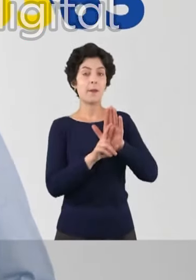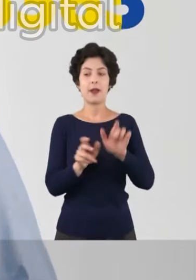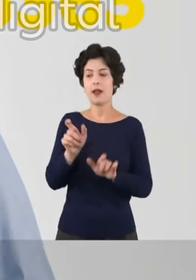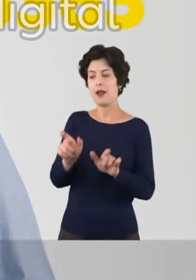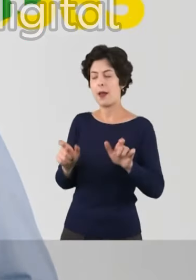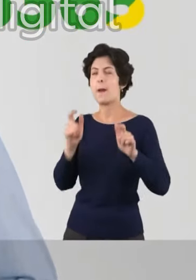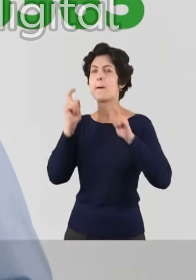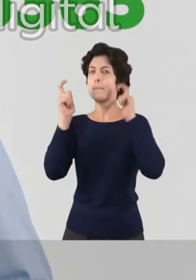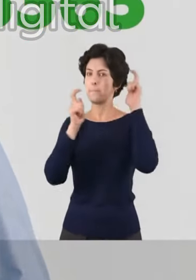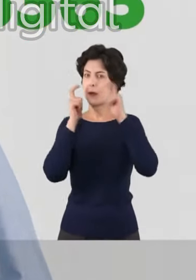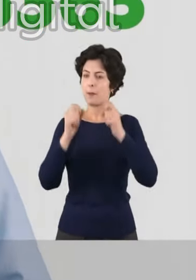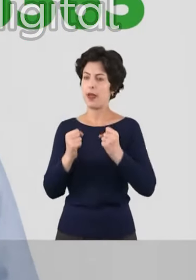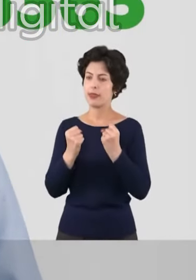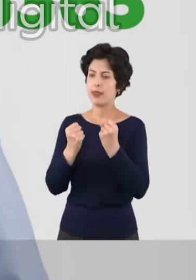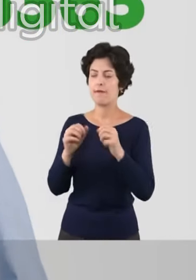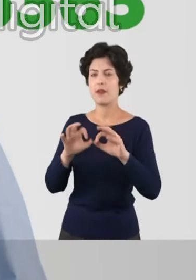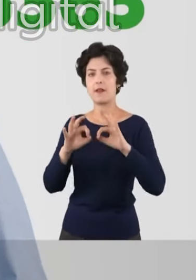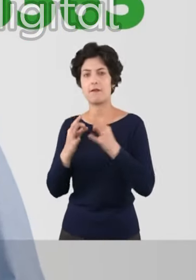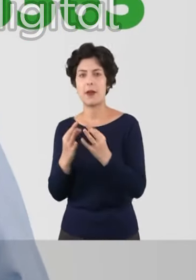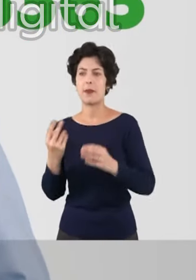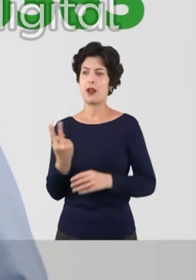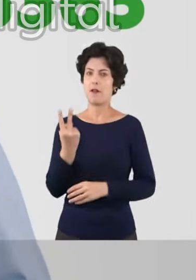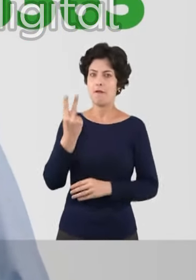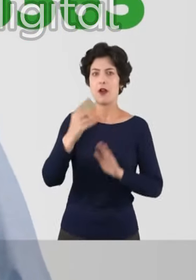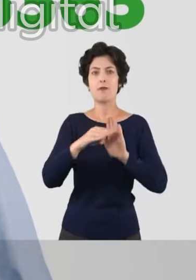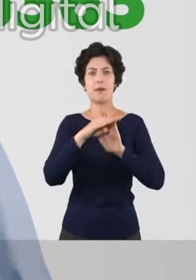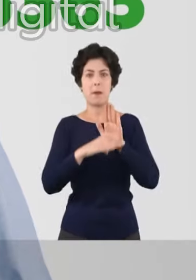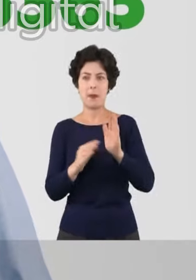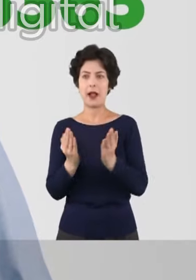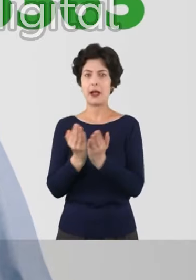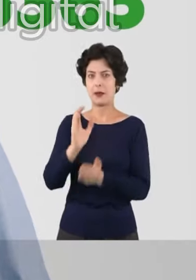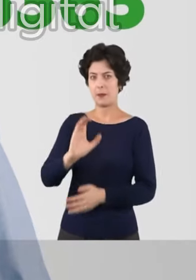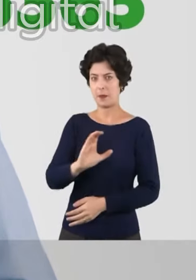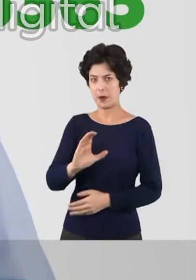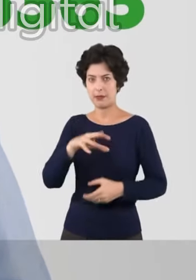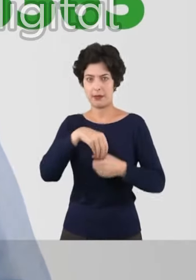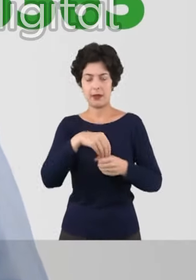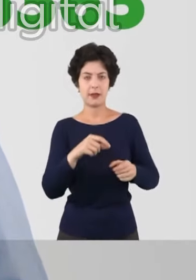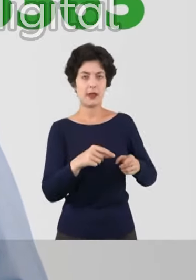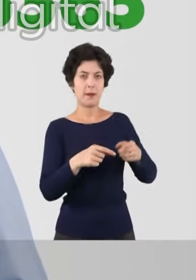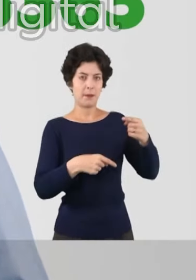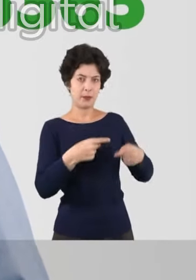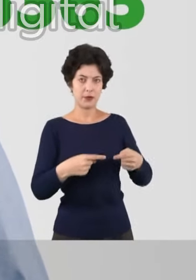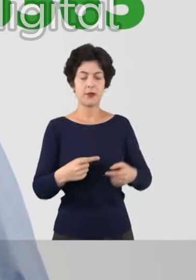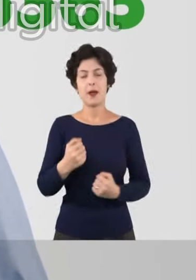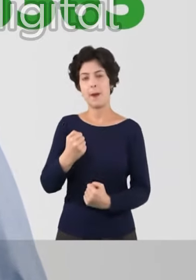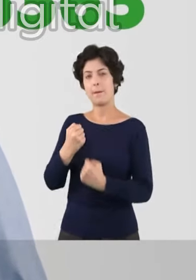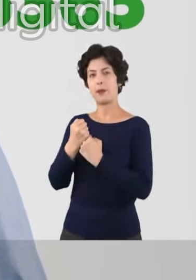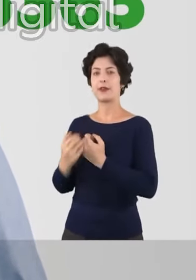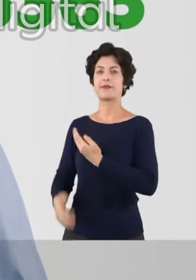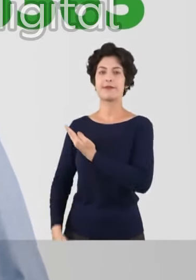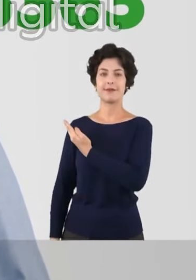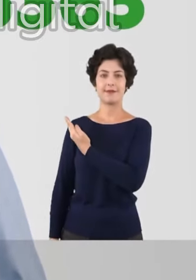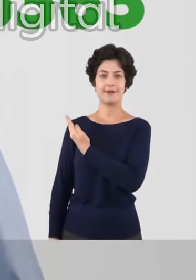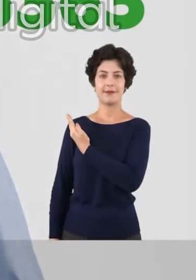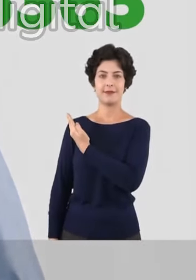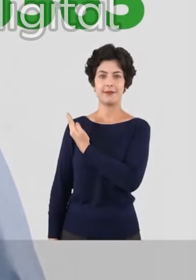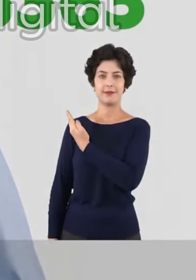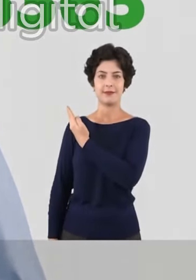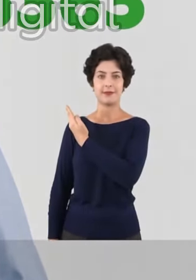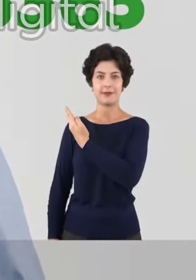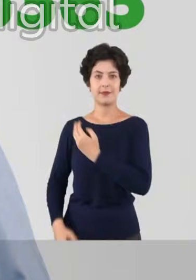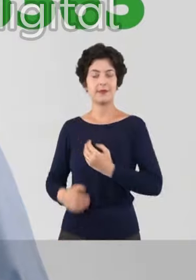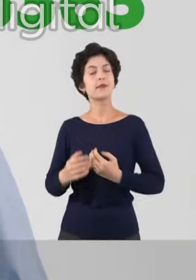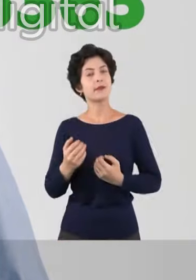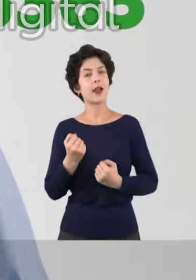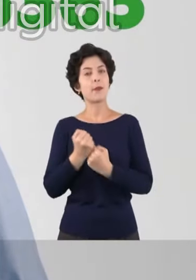Represento aqueles que se preocupam com a defesa da família e dos valores cristãos na política. Peço seu apoio. Luiz Alberto, 15, 3, 6,